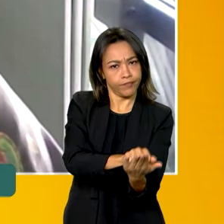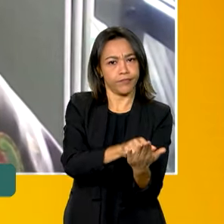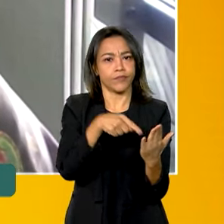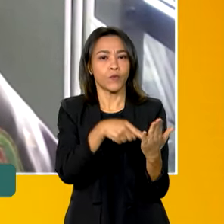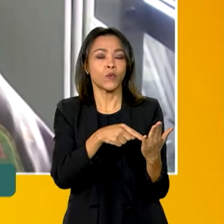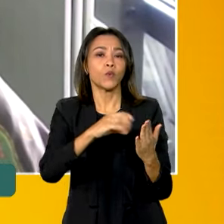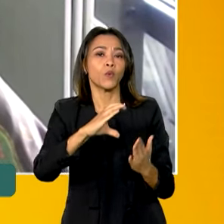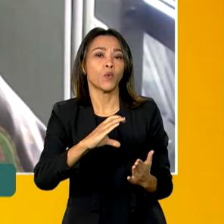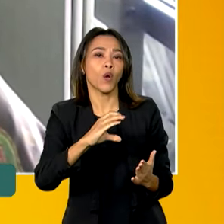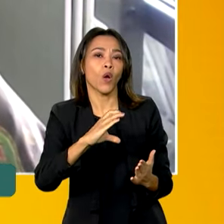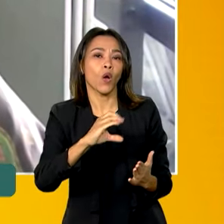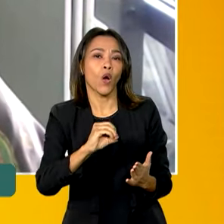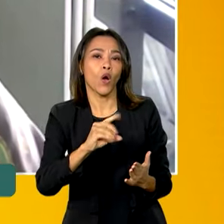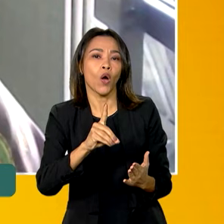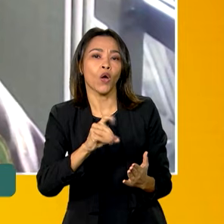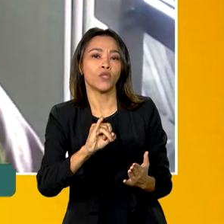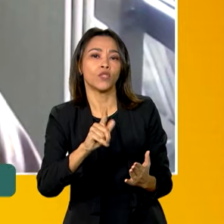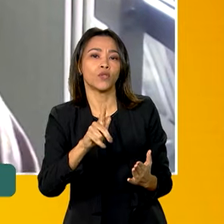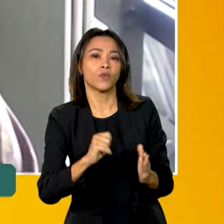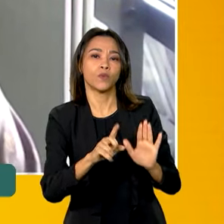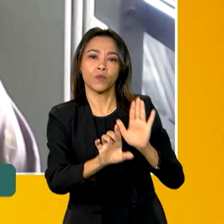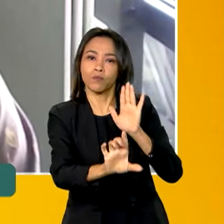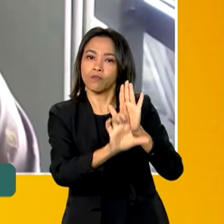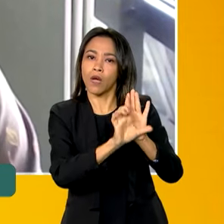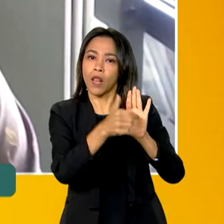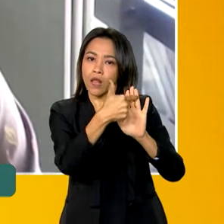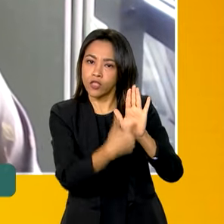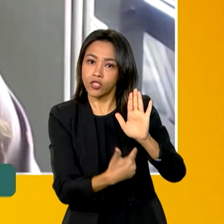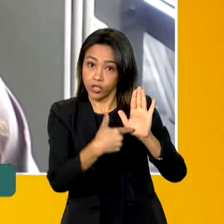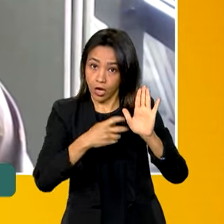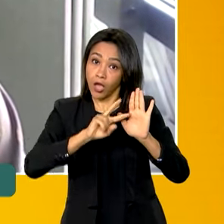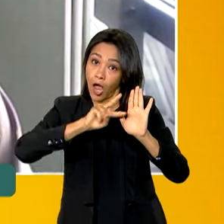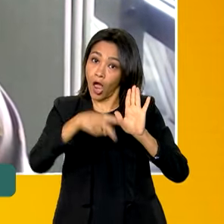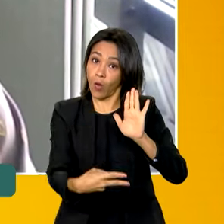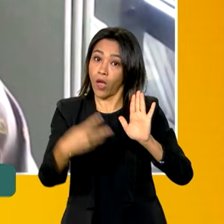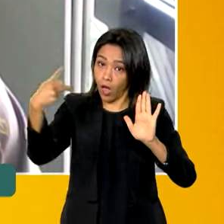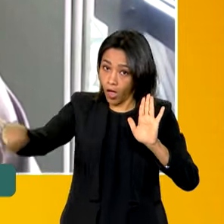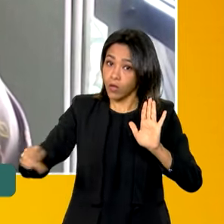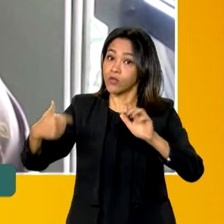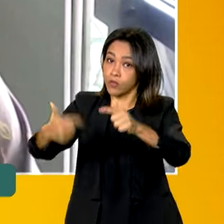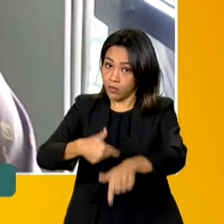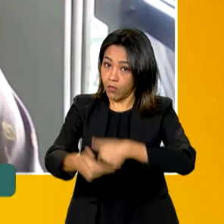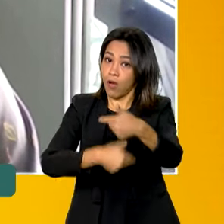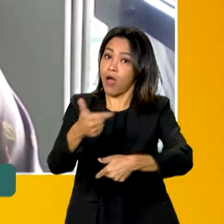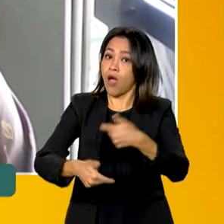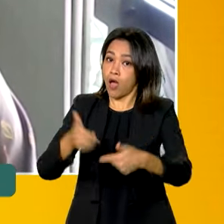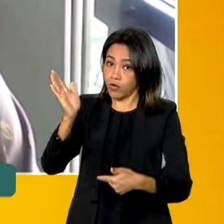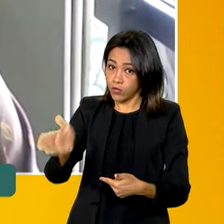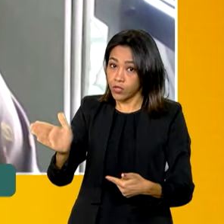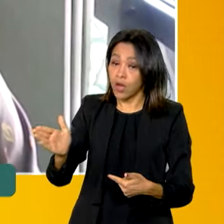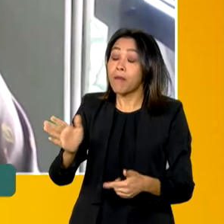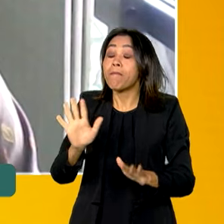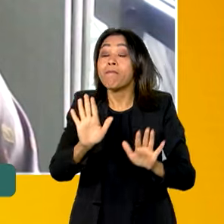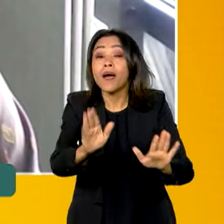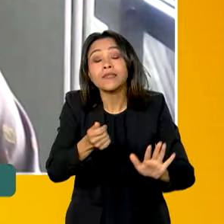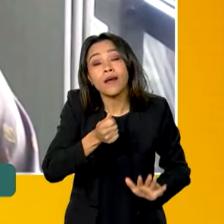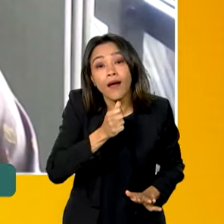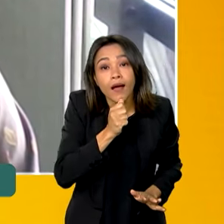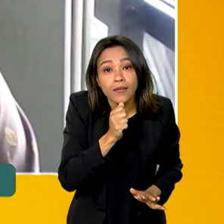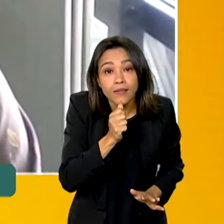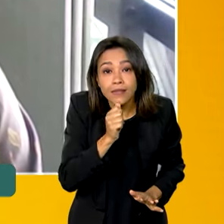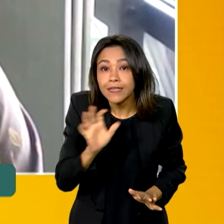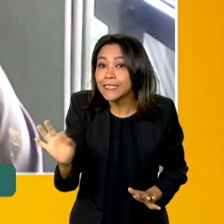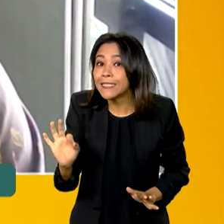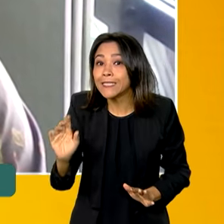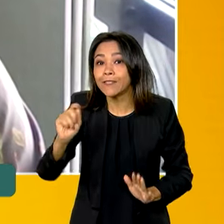ocupação reconhecida, mas ainda não foi